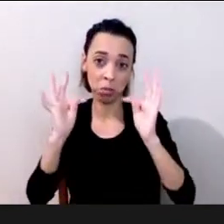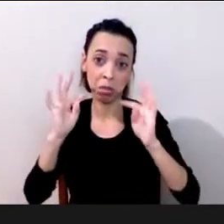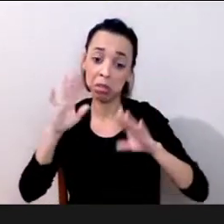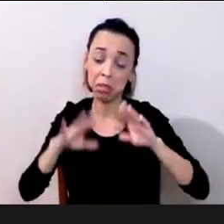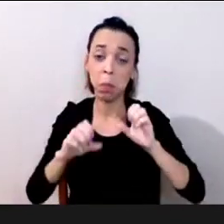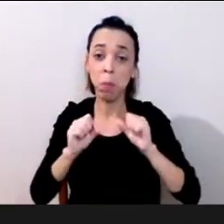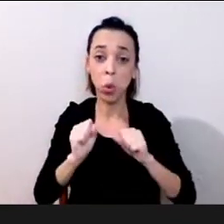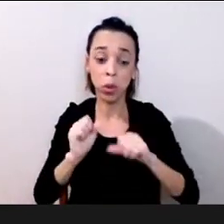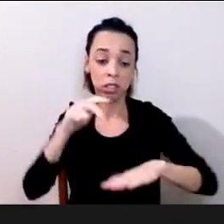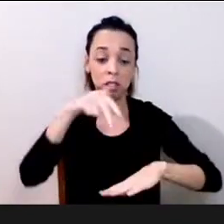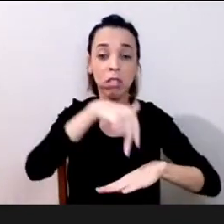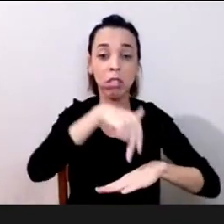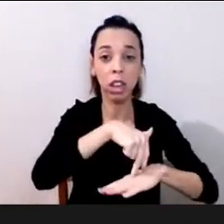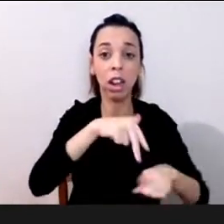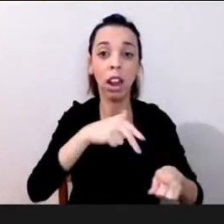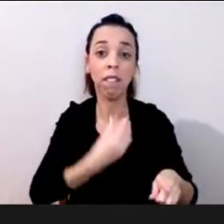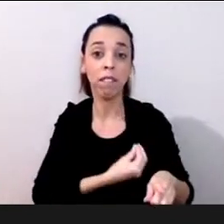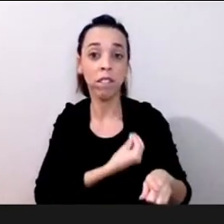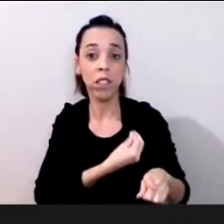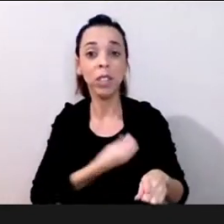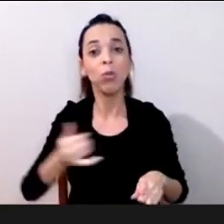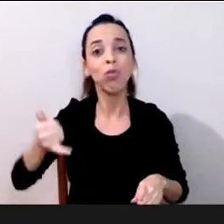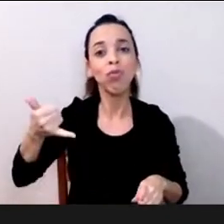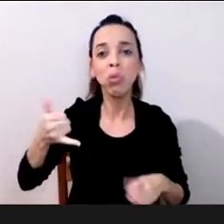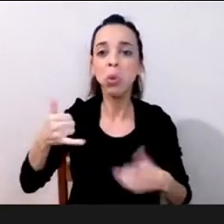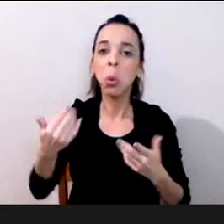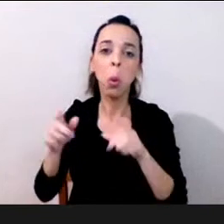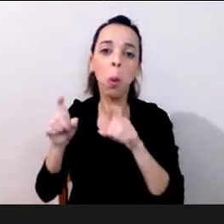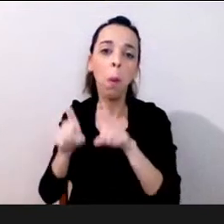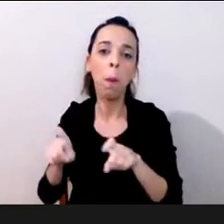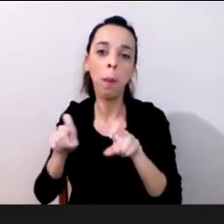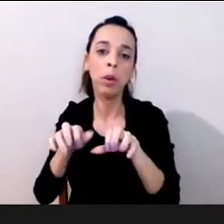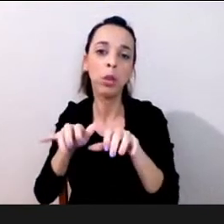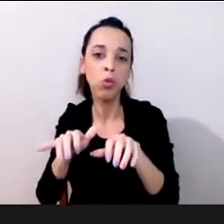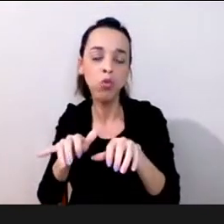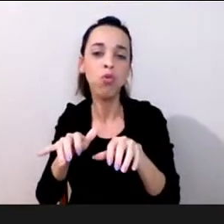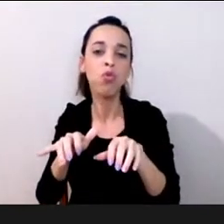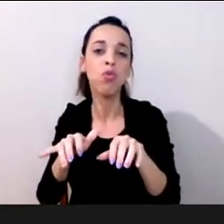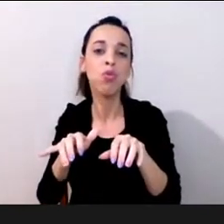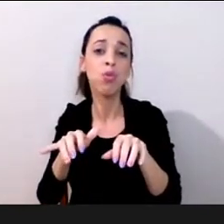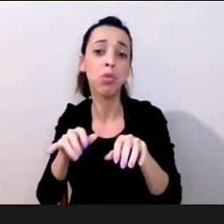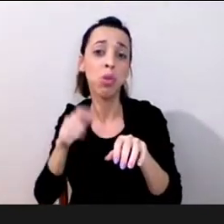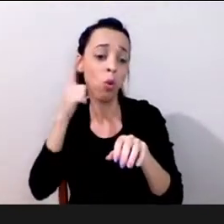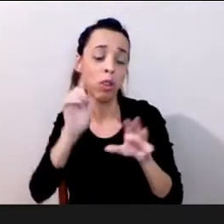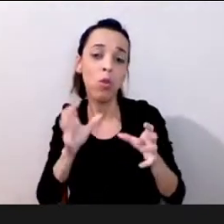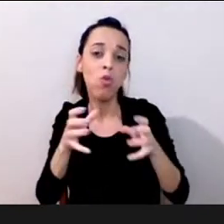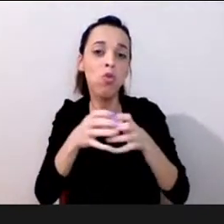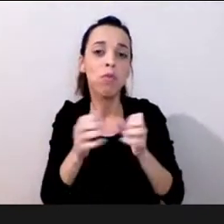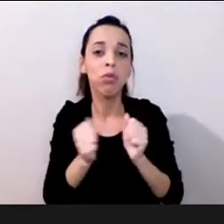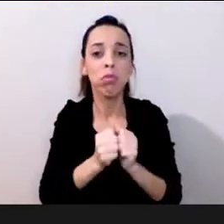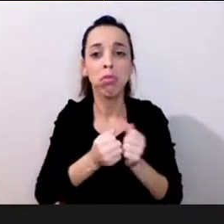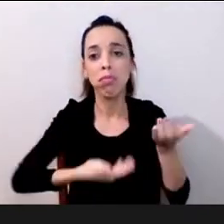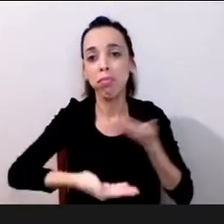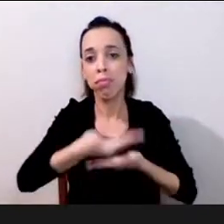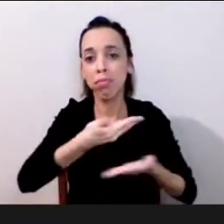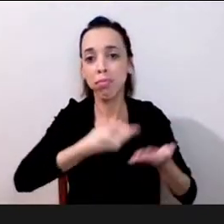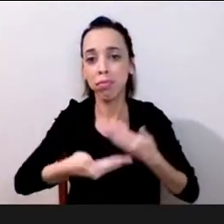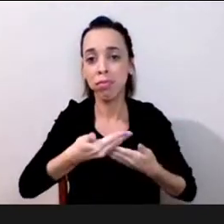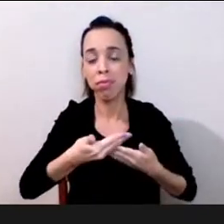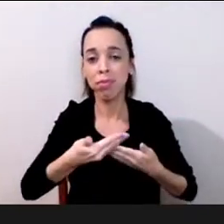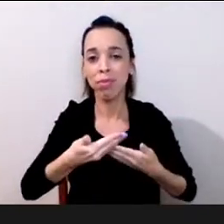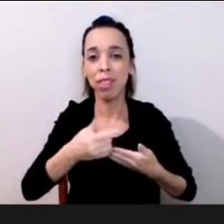presencial que o celular do aluno ou algum outro recurso tecnológico ajude nesse contato que ainda o contato físico seja